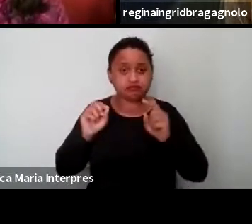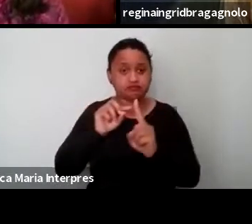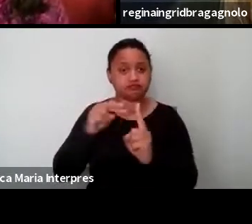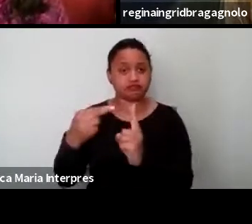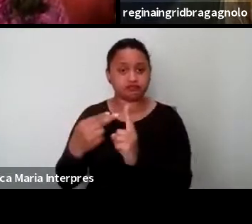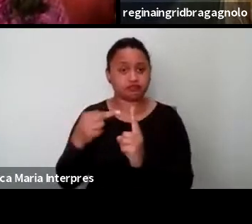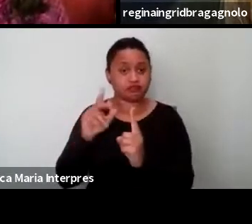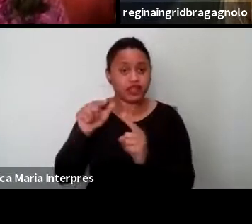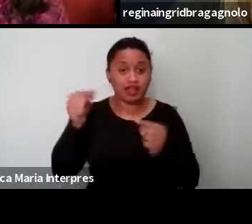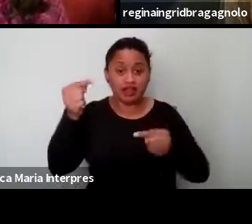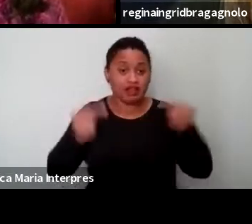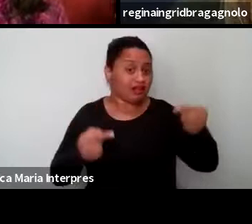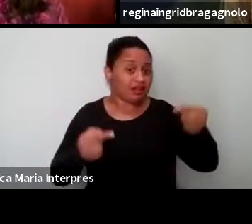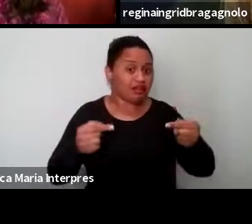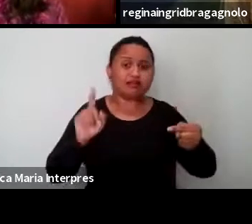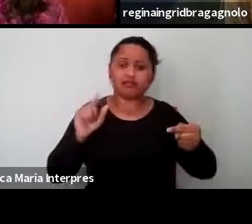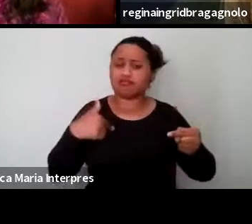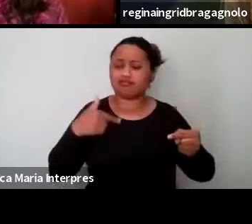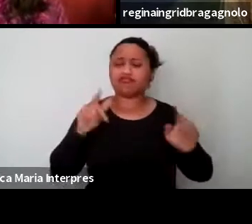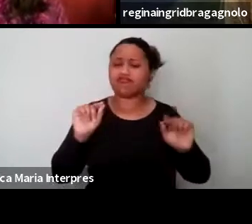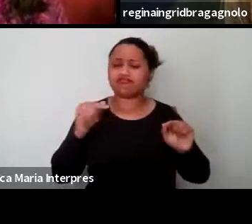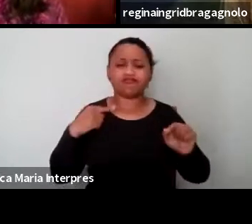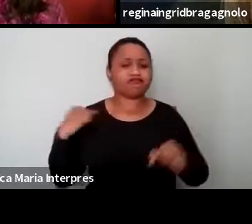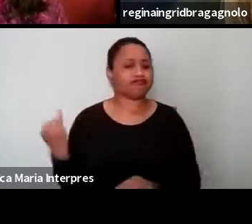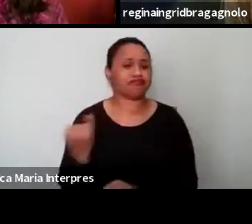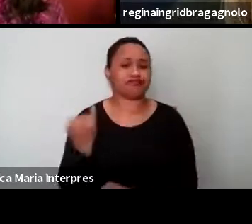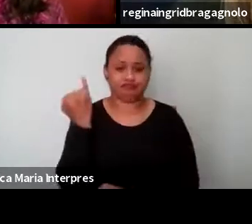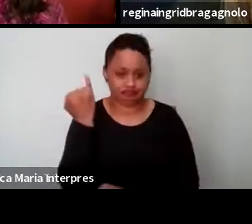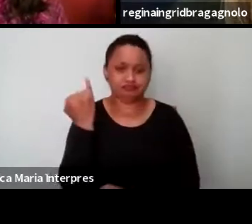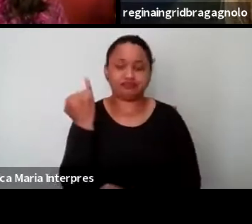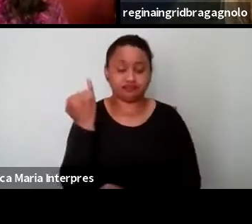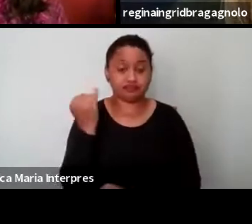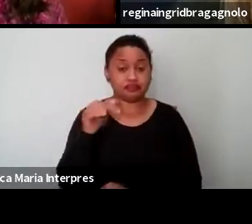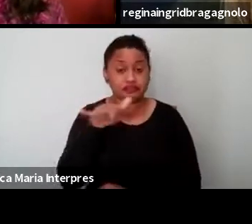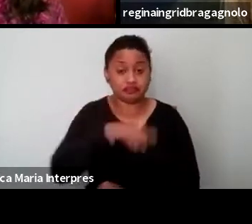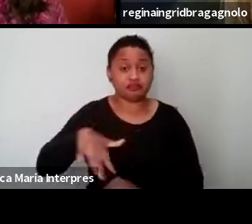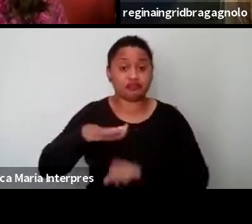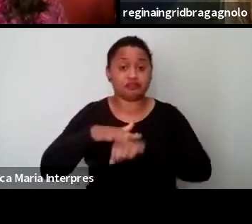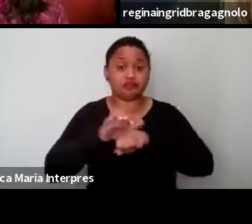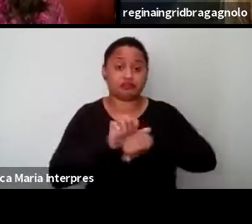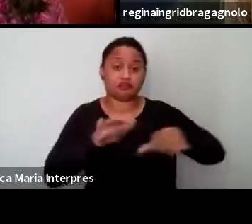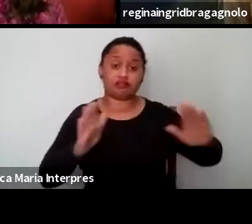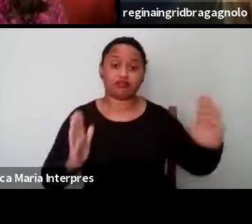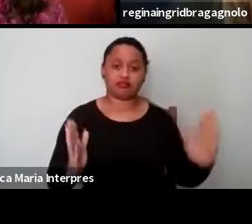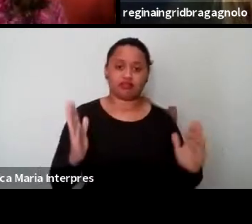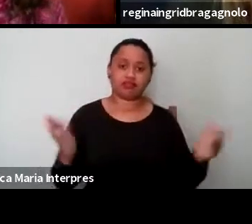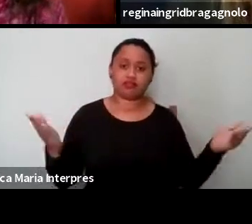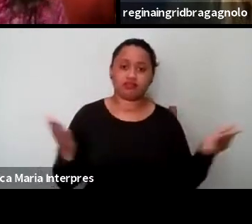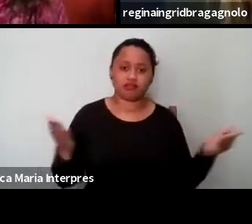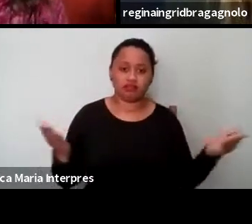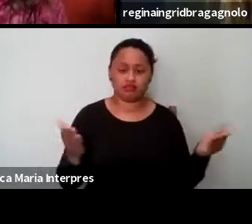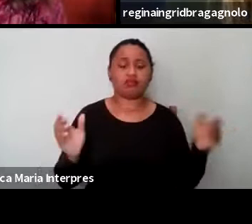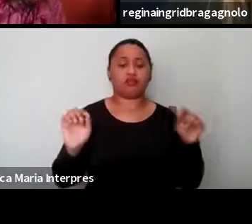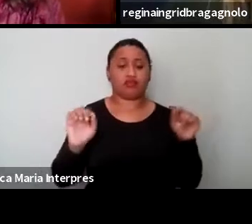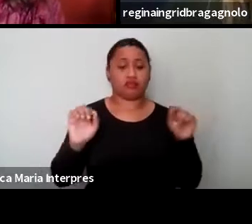né? Esse é um debate muito profícuo, e esse cenário pandêmico, tem, né? Eu acho que, muitas vezes, muito além